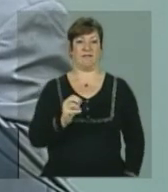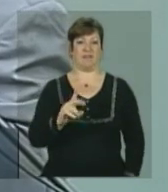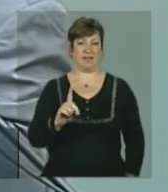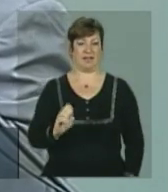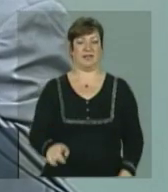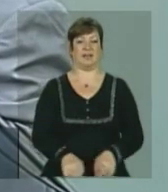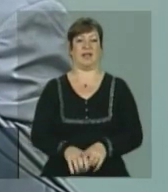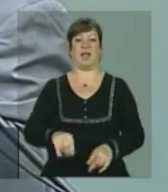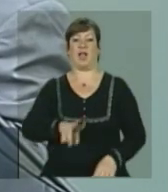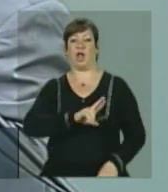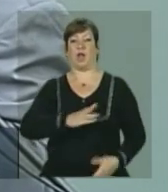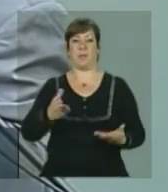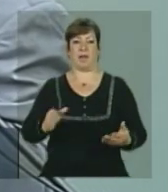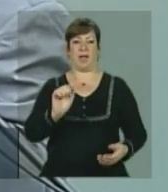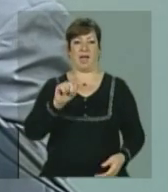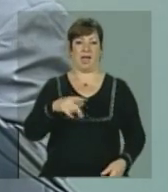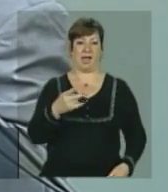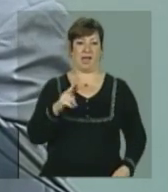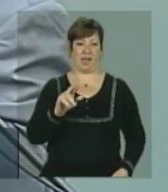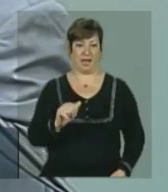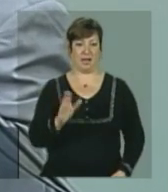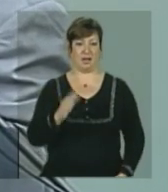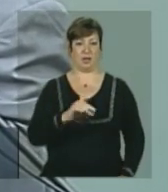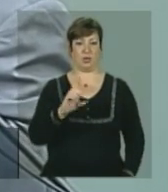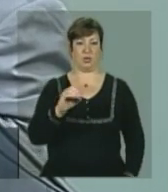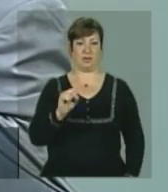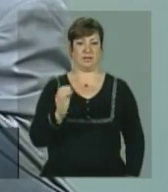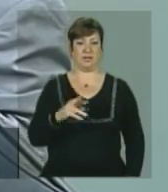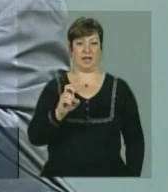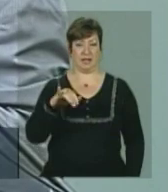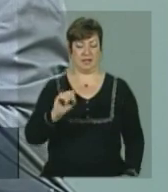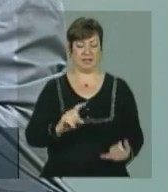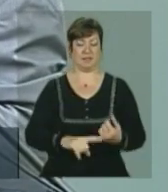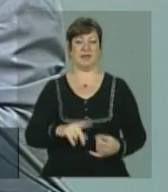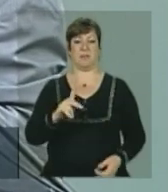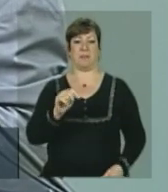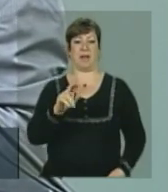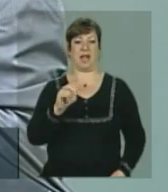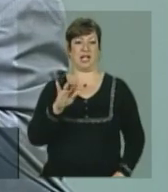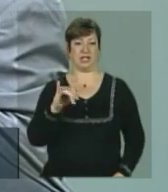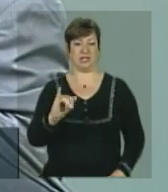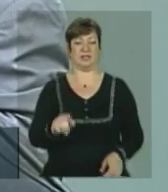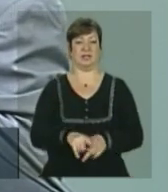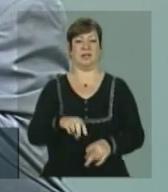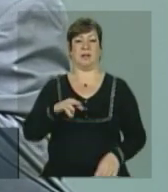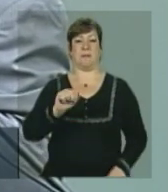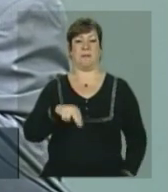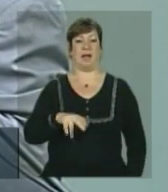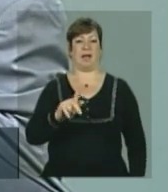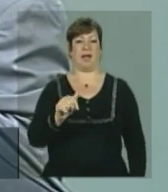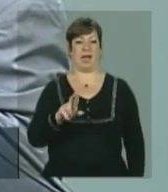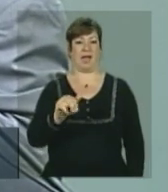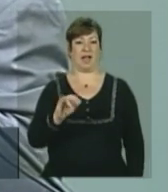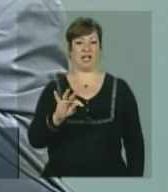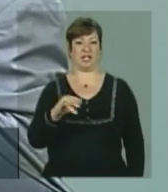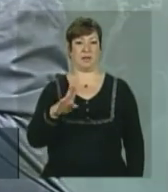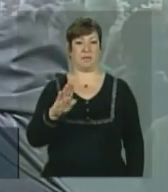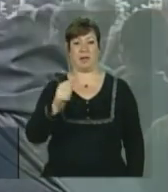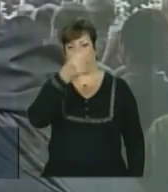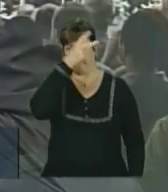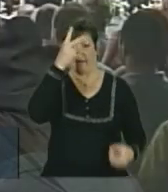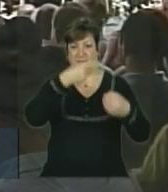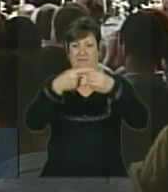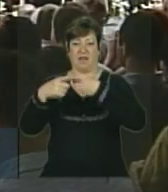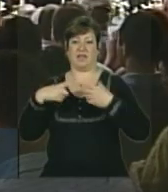falando em nome de Angra dos Reis, Paraty, Mangaratiba, que os nossos prefeitos também estão presentes aqui conosco, onde eu